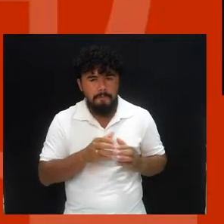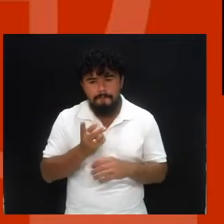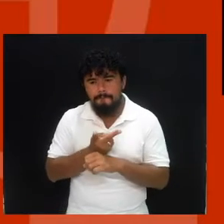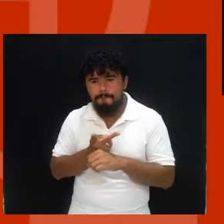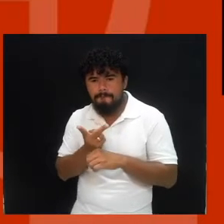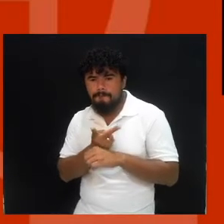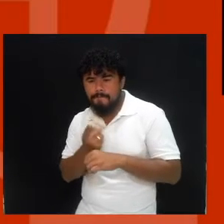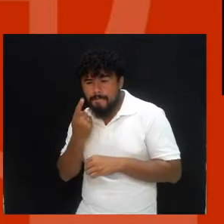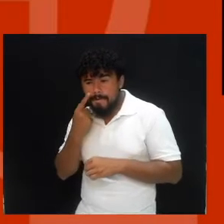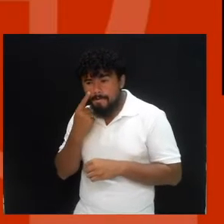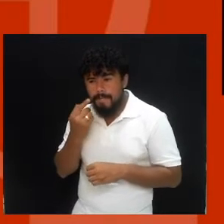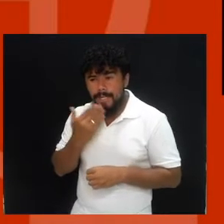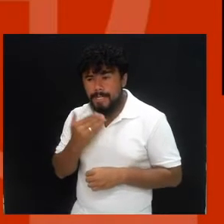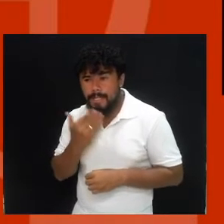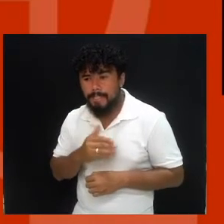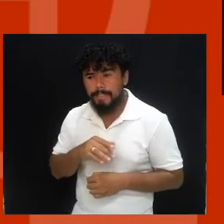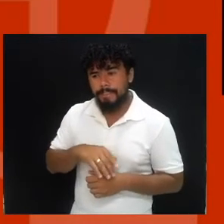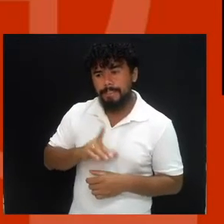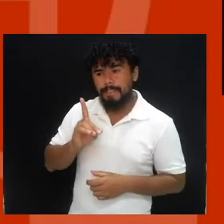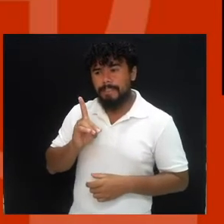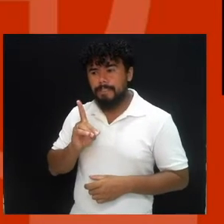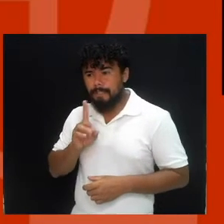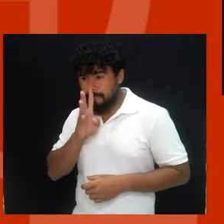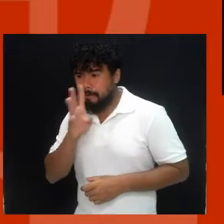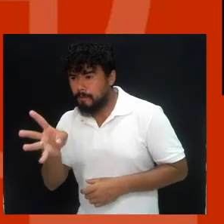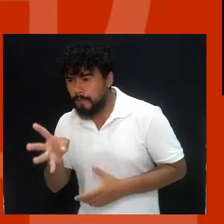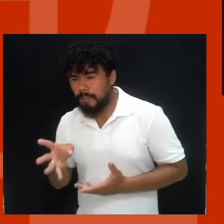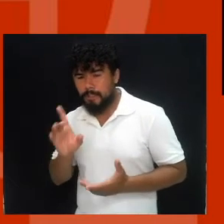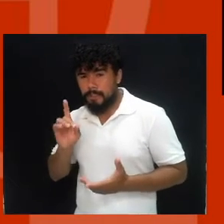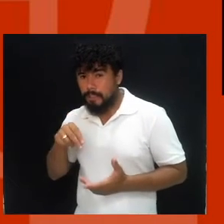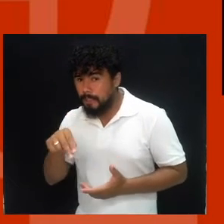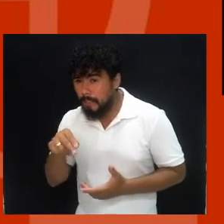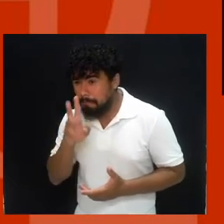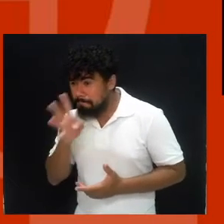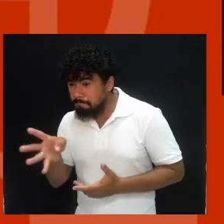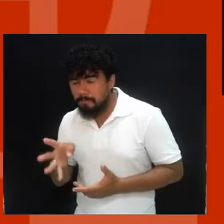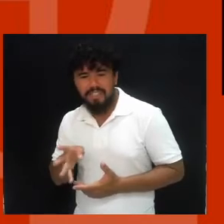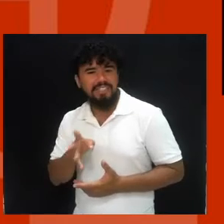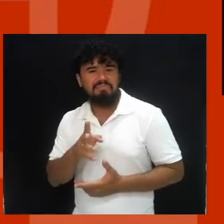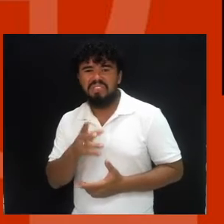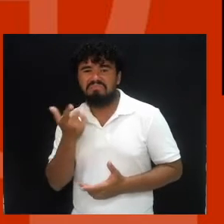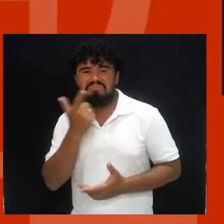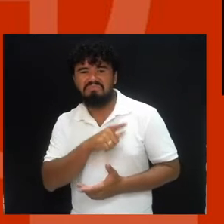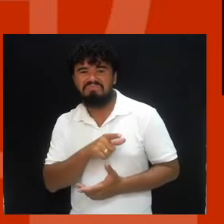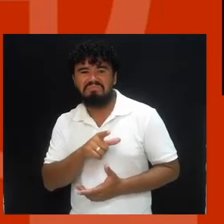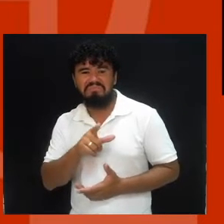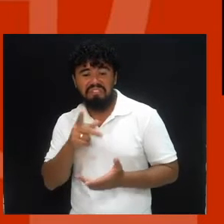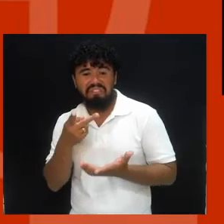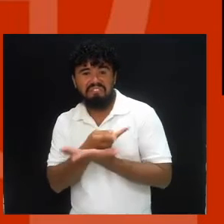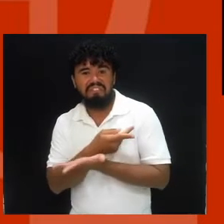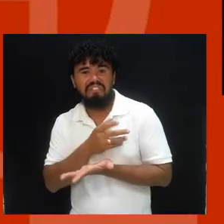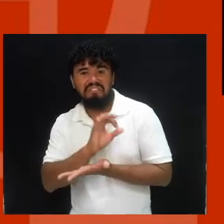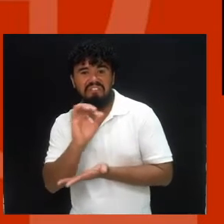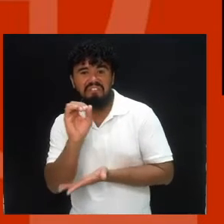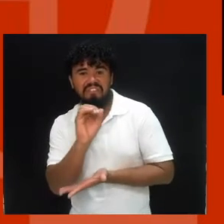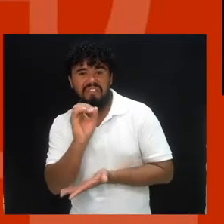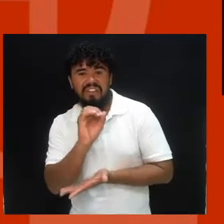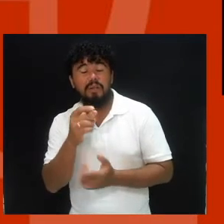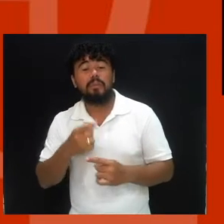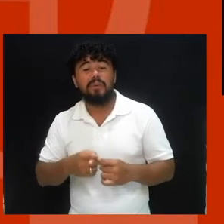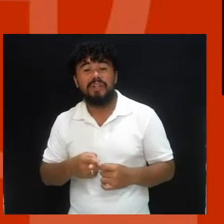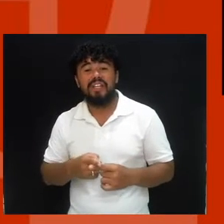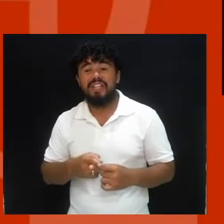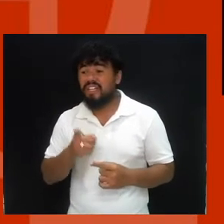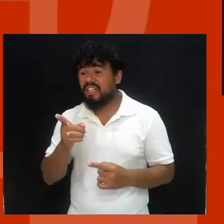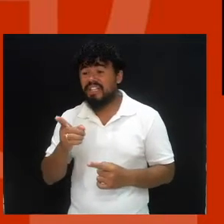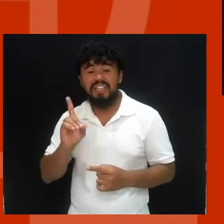acusar a Daniel a respeito do reino, mas não puderam achá-la. Por quê? Porque ele era